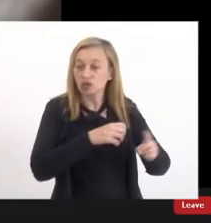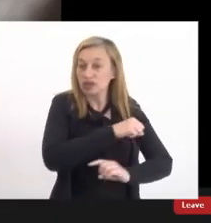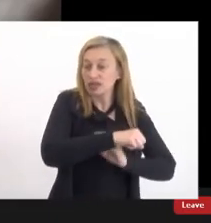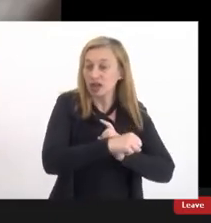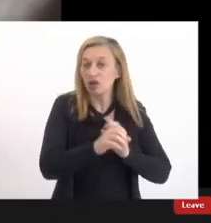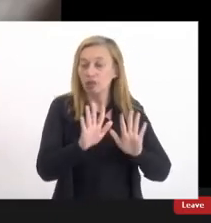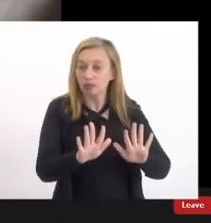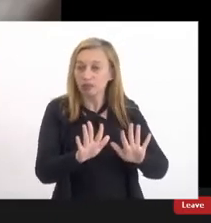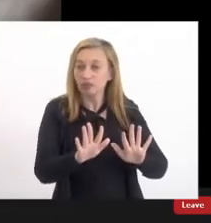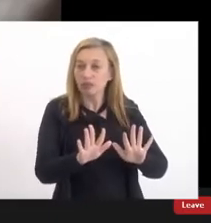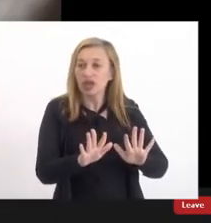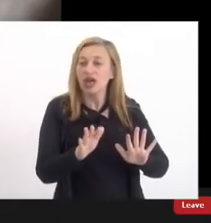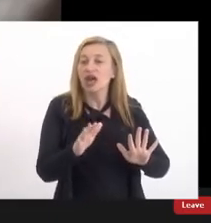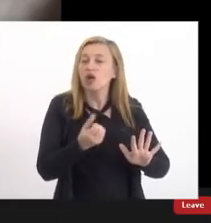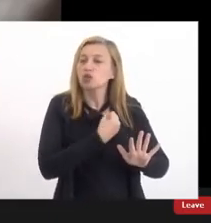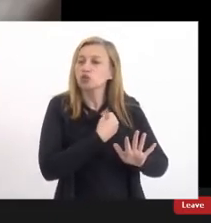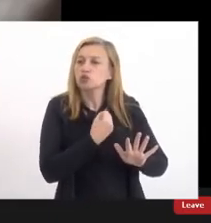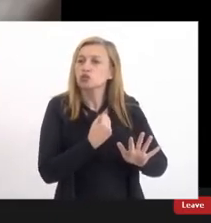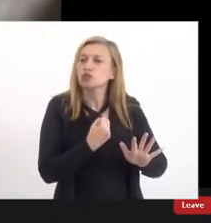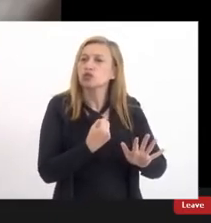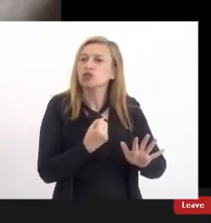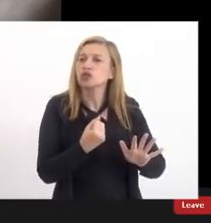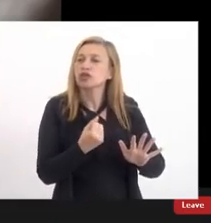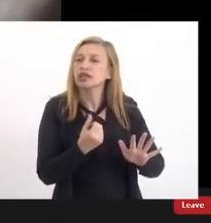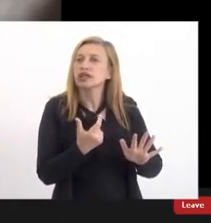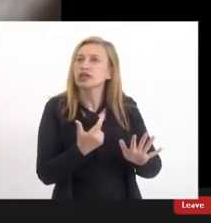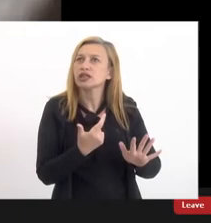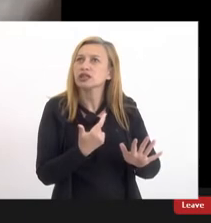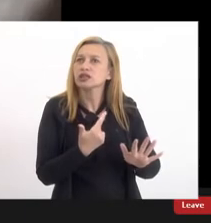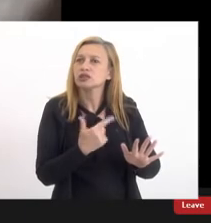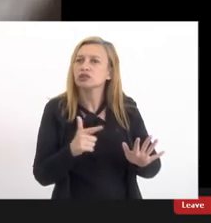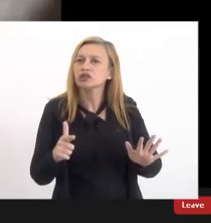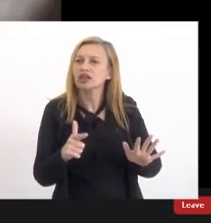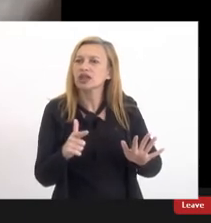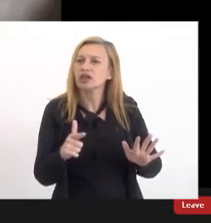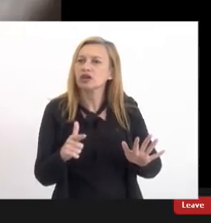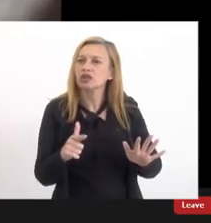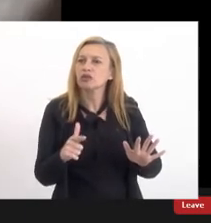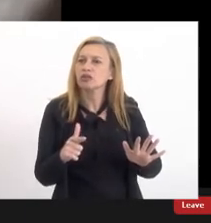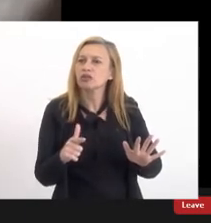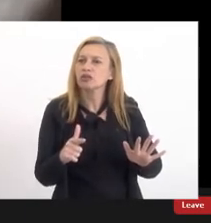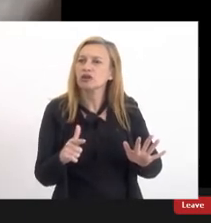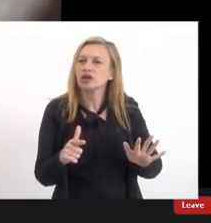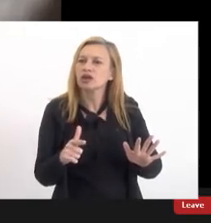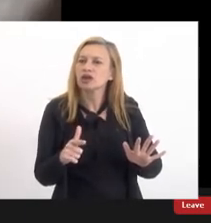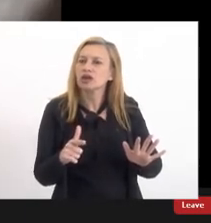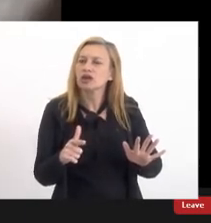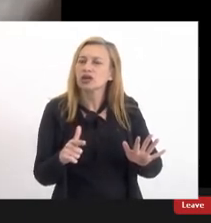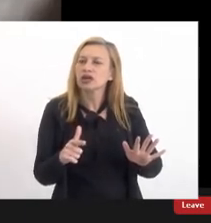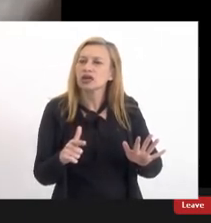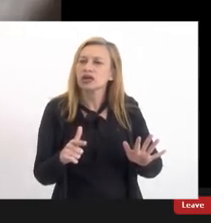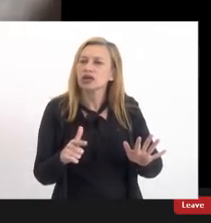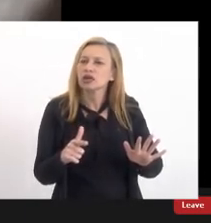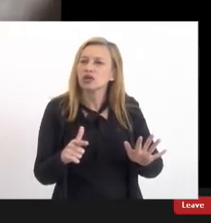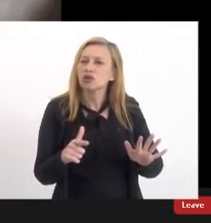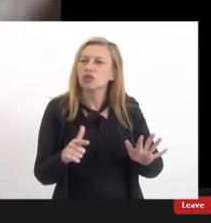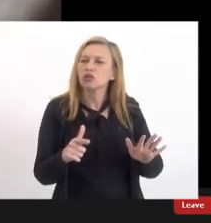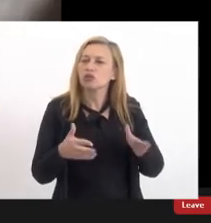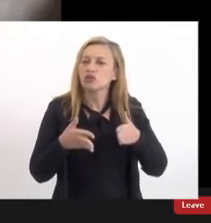é uma maioria em que não há uma auto-identificação da mulher ali naquela luta